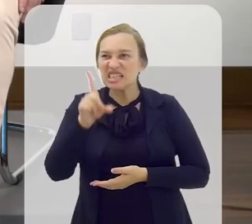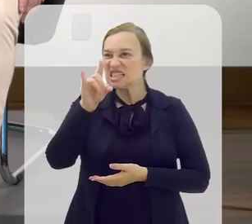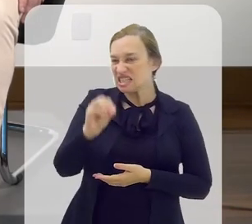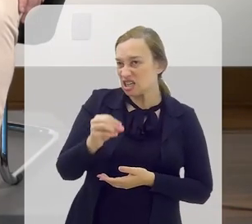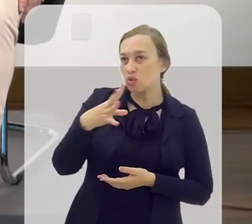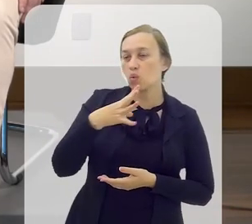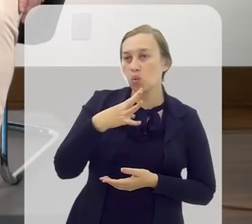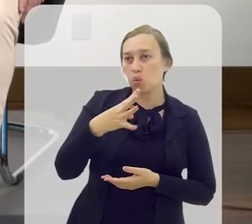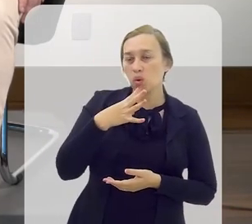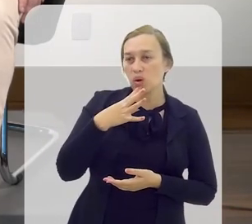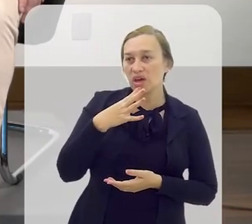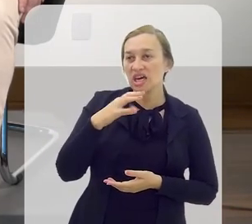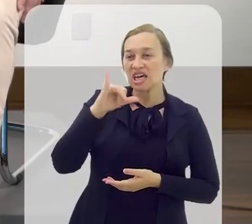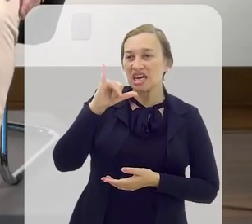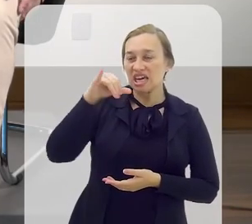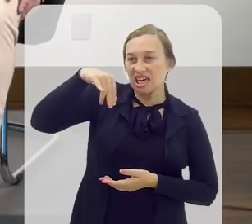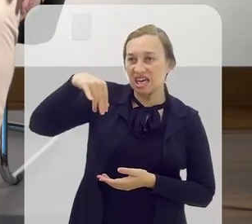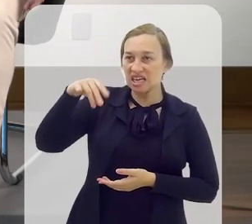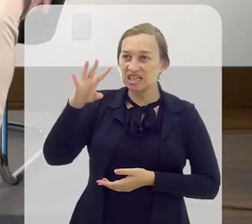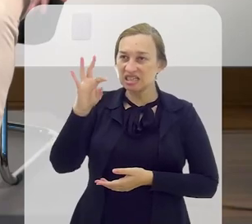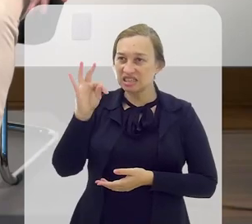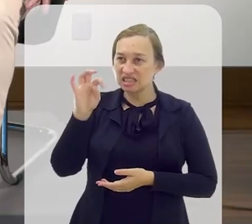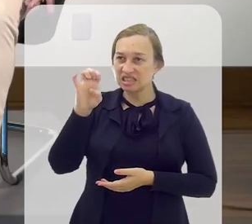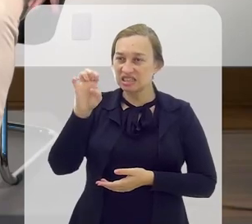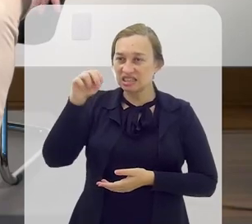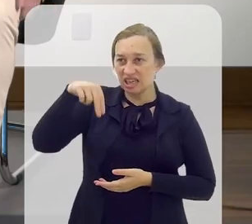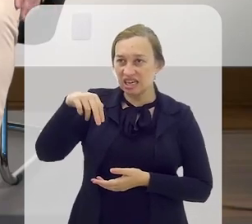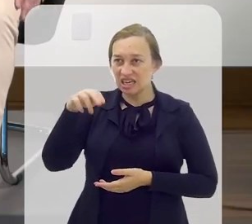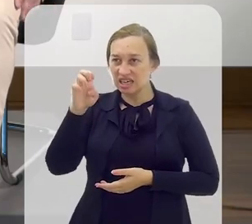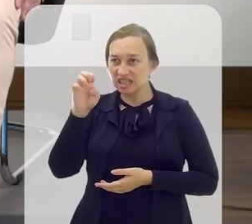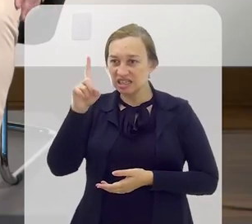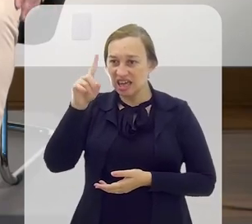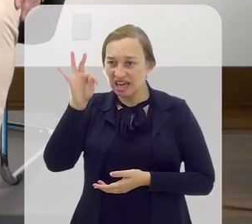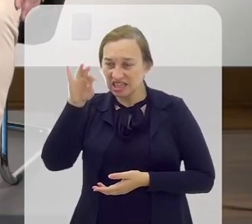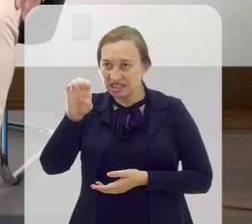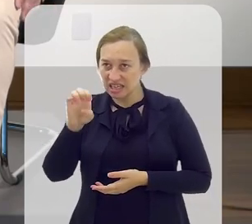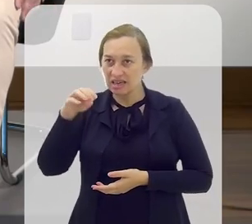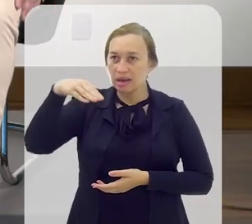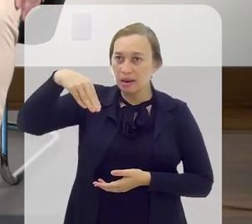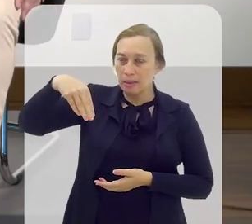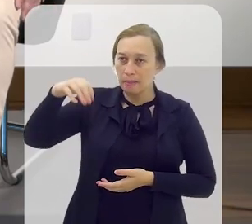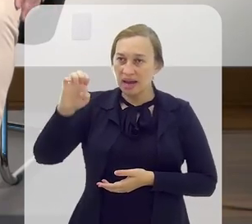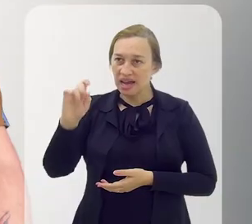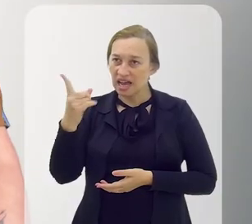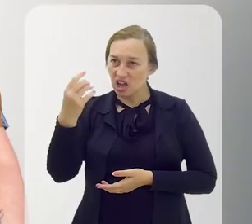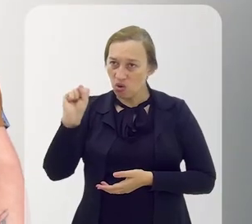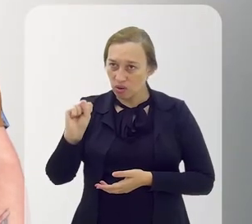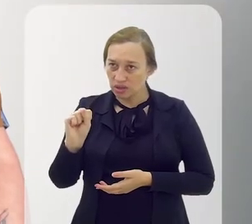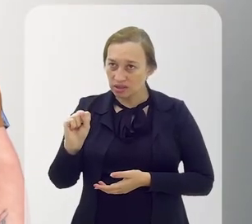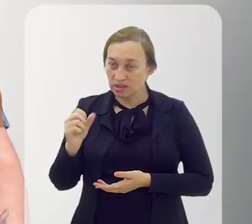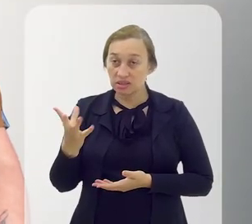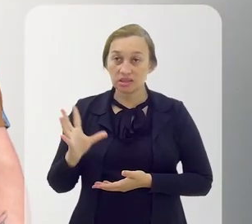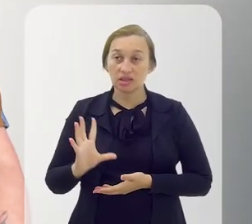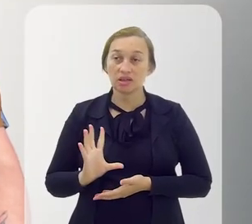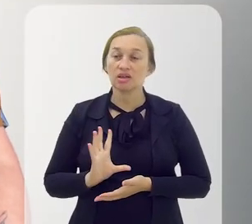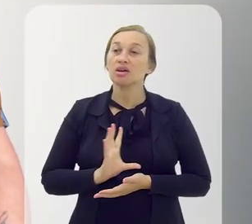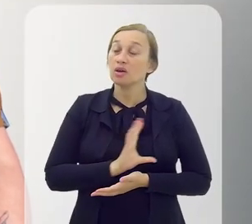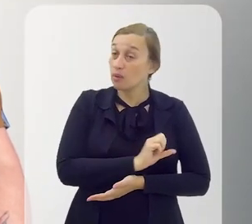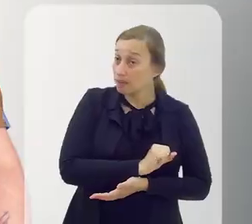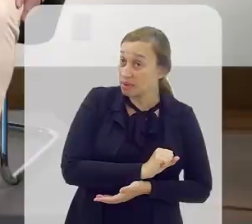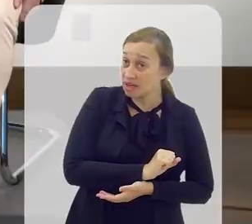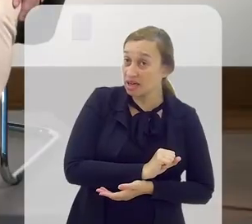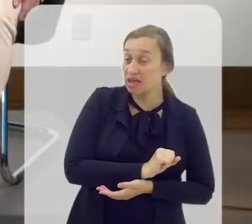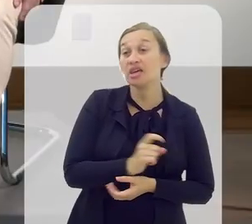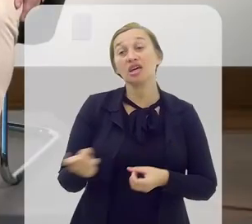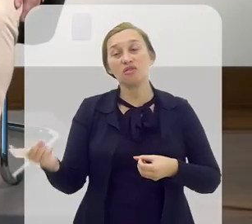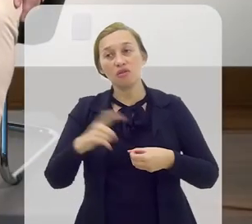Olha, eu conheci já tarde a Intendente Magalhães. Conheci em 2013, quando eu comecei a produzir os carnavais lá, mas aí eu me apaixonei. Então, todo ano